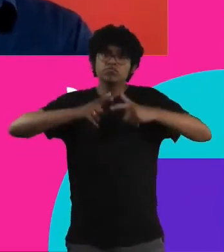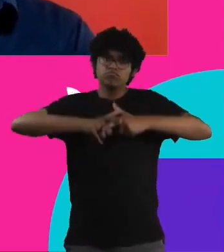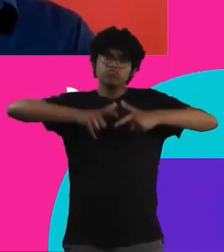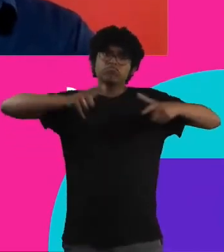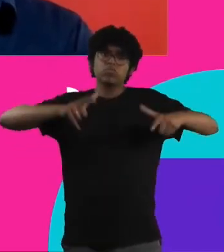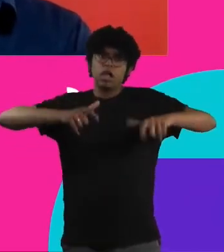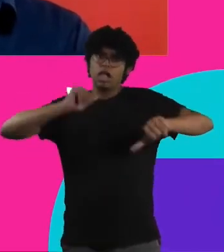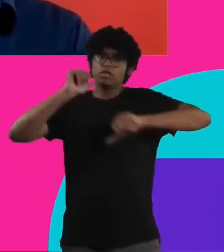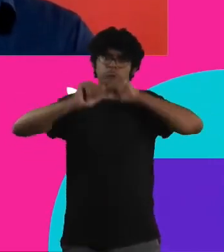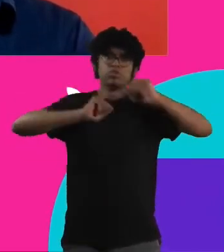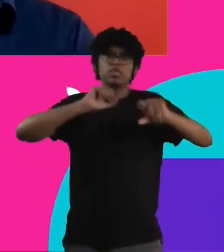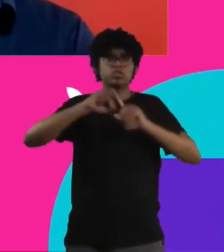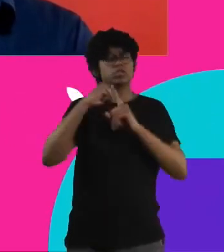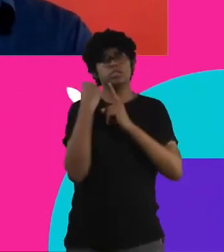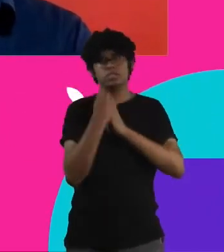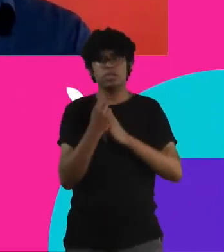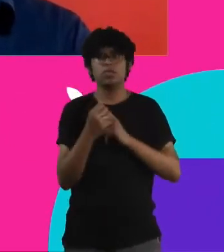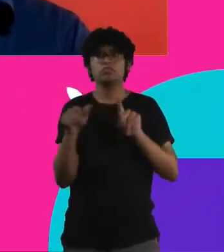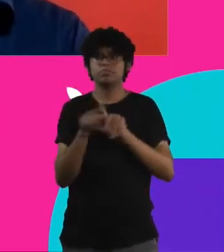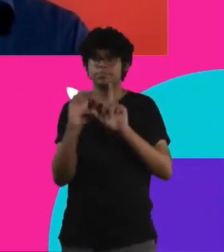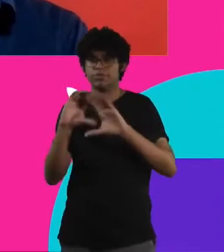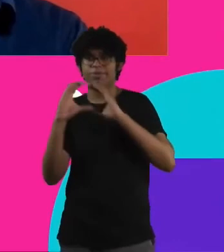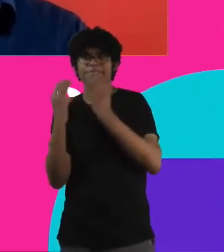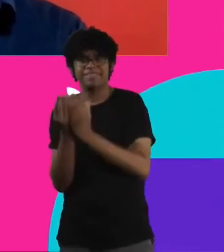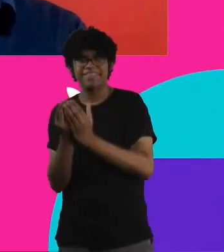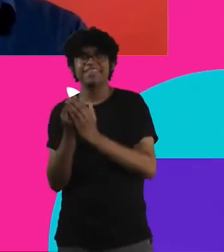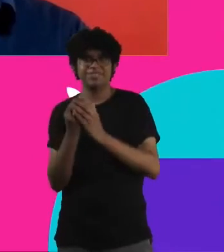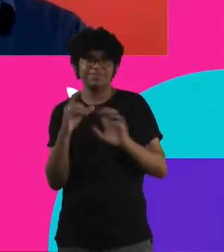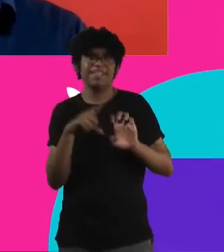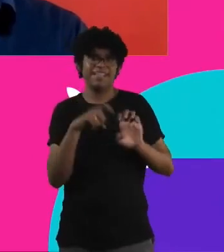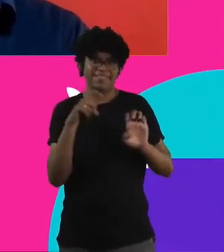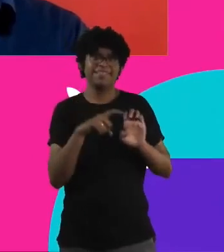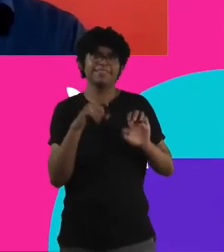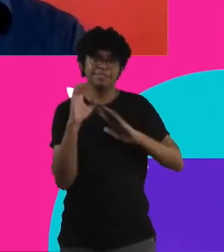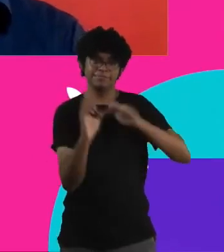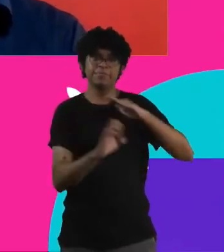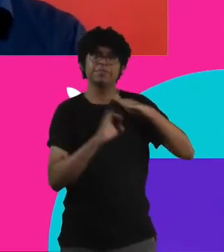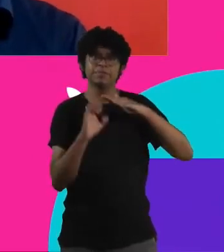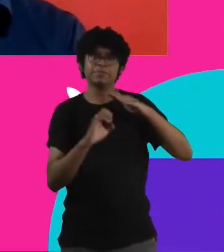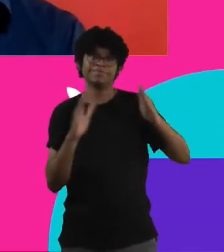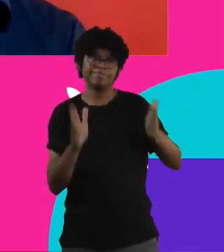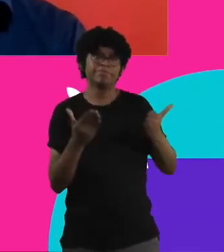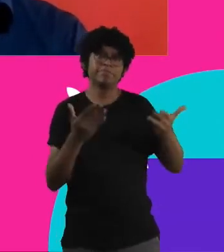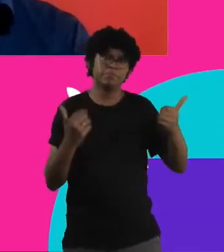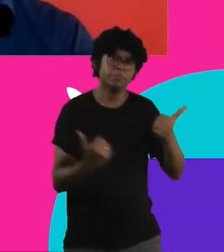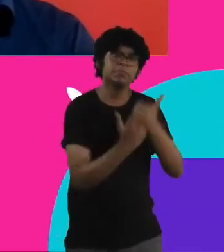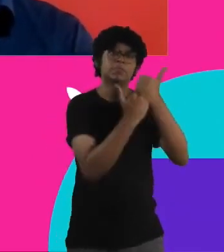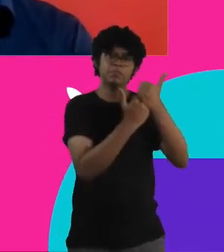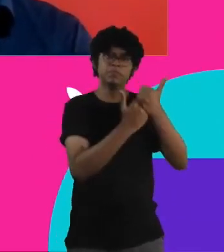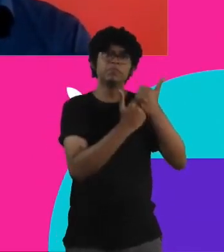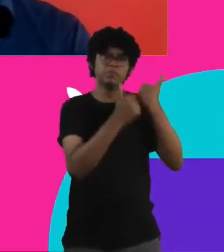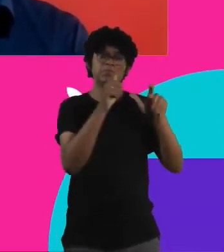social, local, do empresariado para socorrer as pessoas numa situação crítica